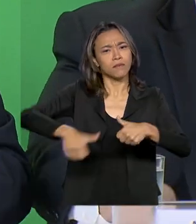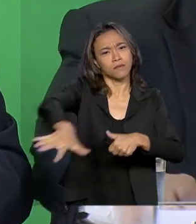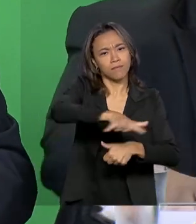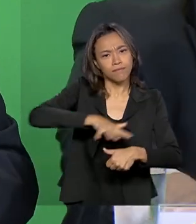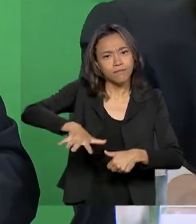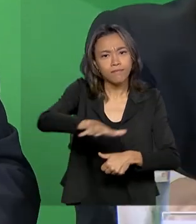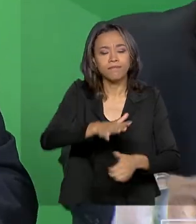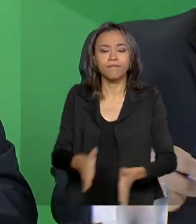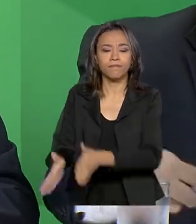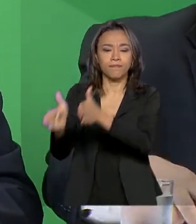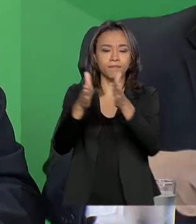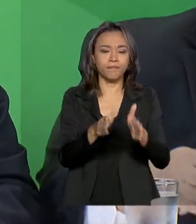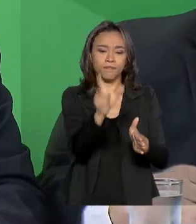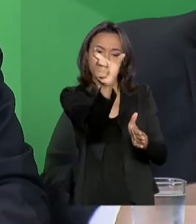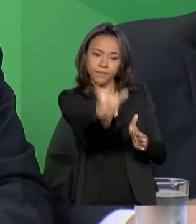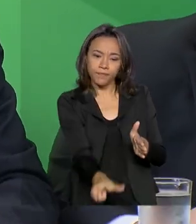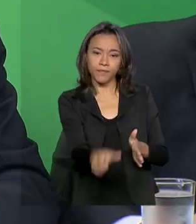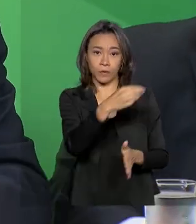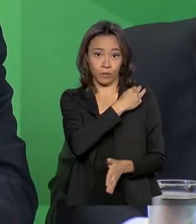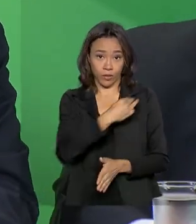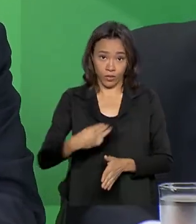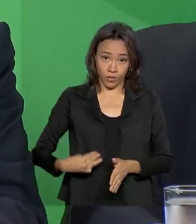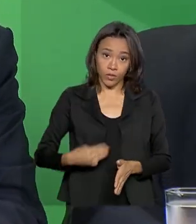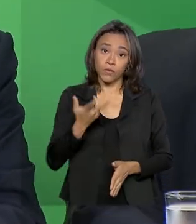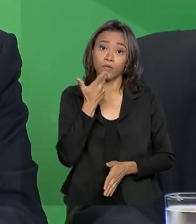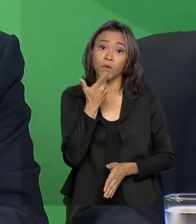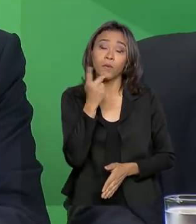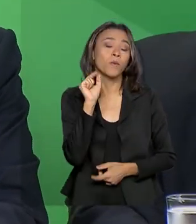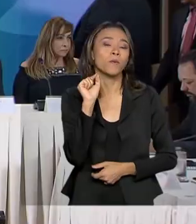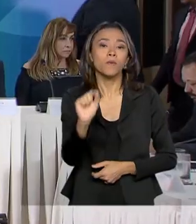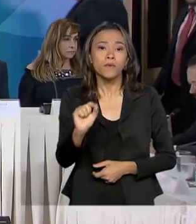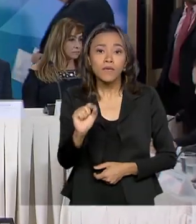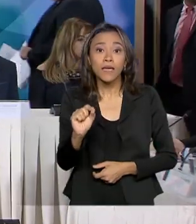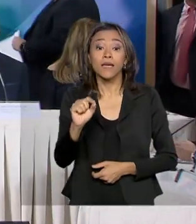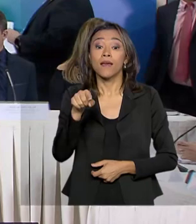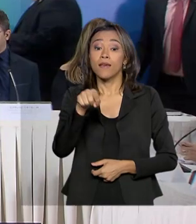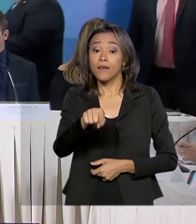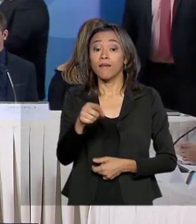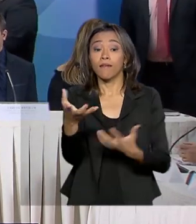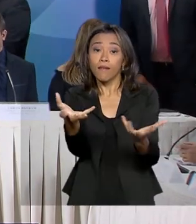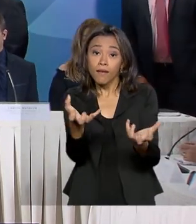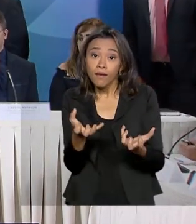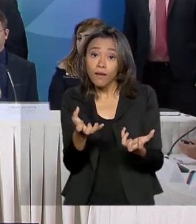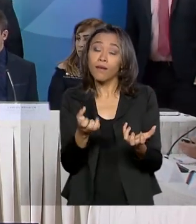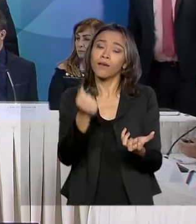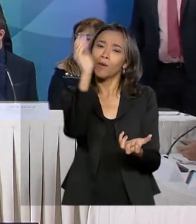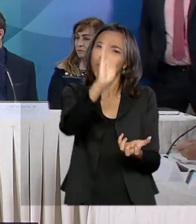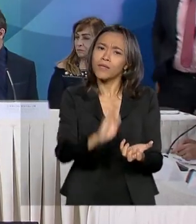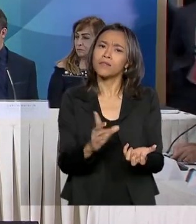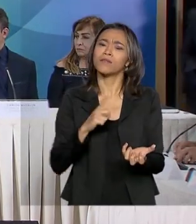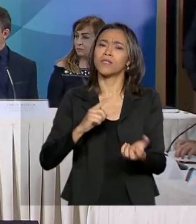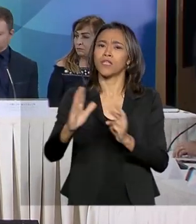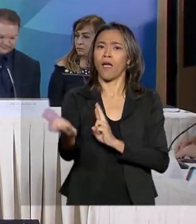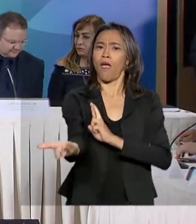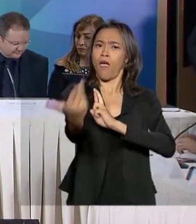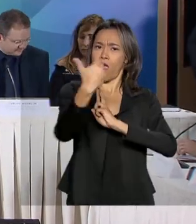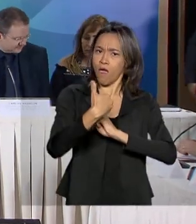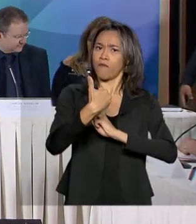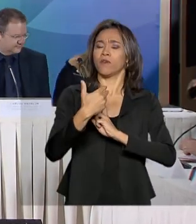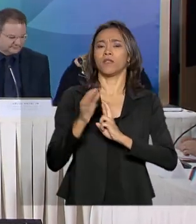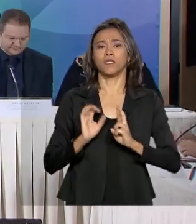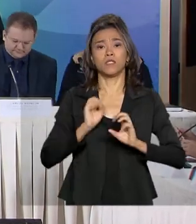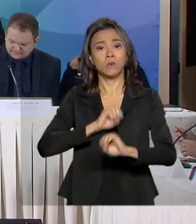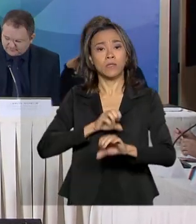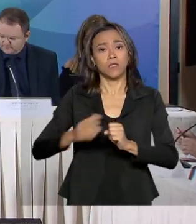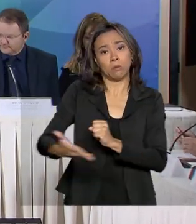O ministro Abraham Ventralbe afirmou que a expectativa é tornar o Brasil referência na educação básica na